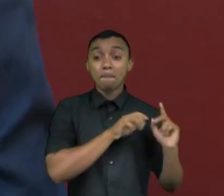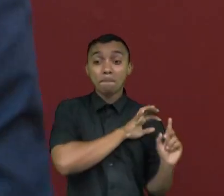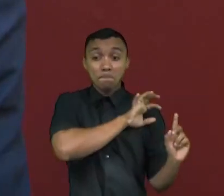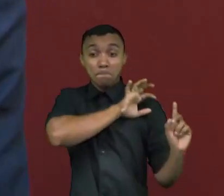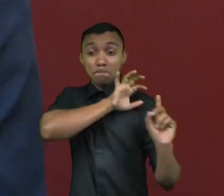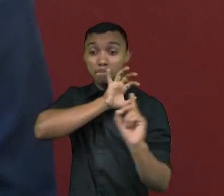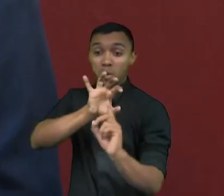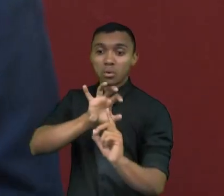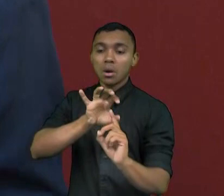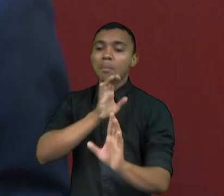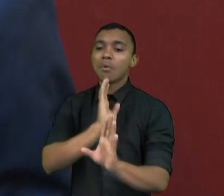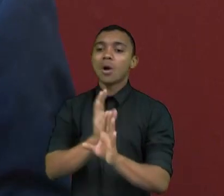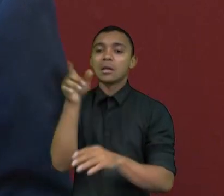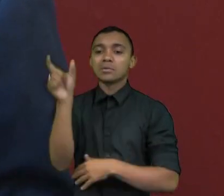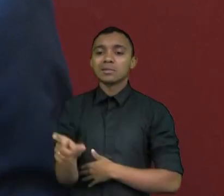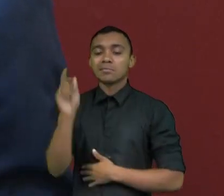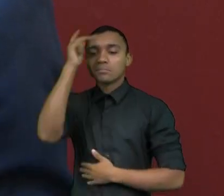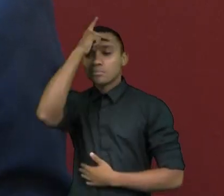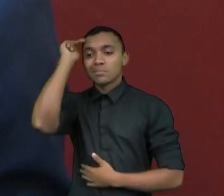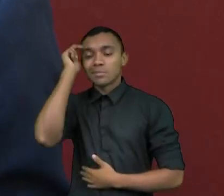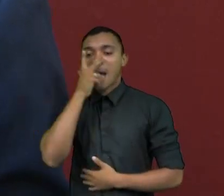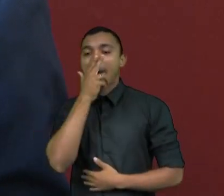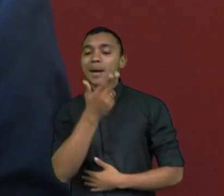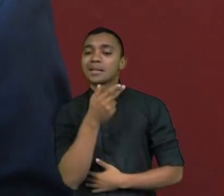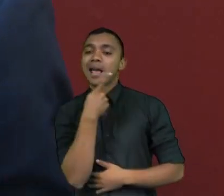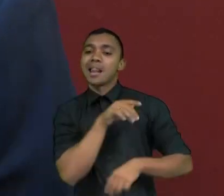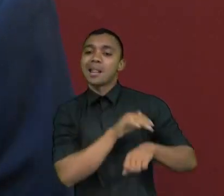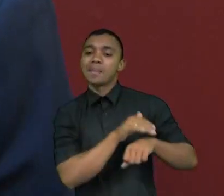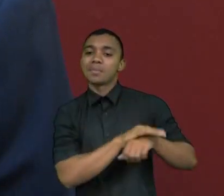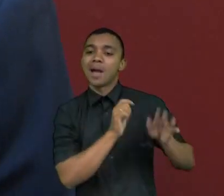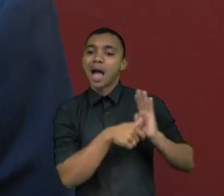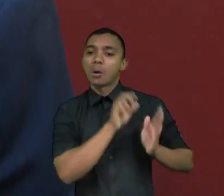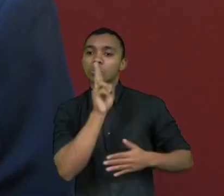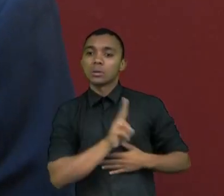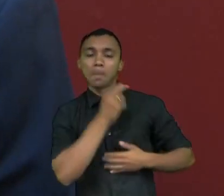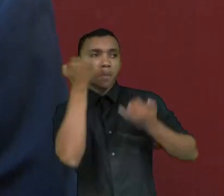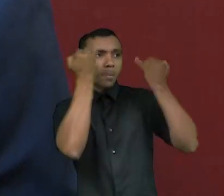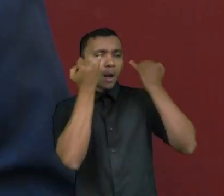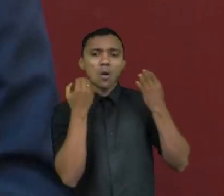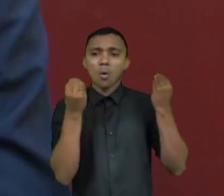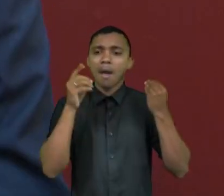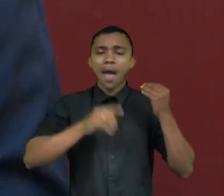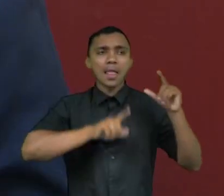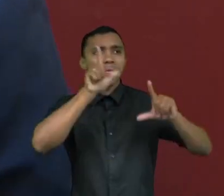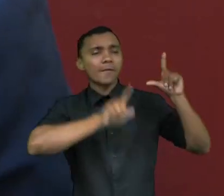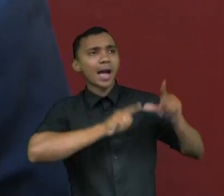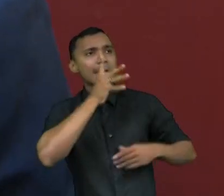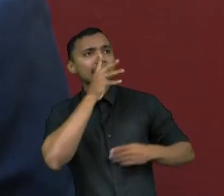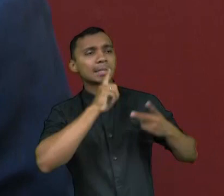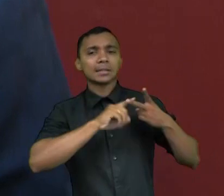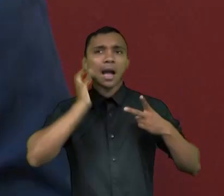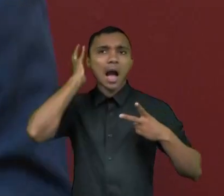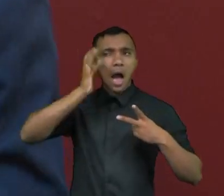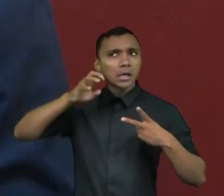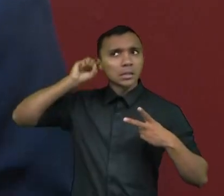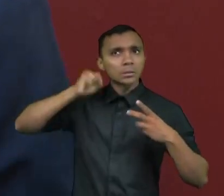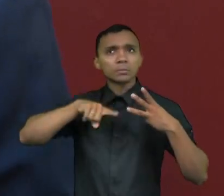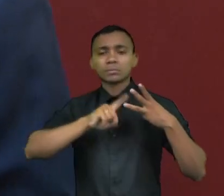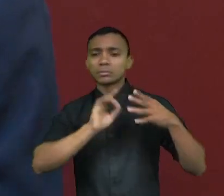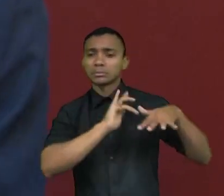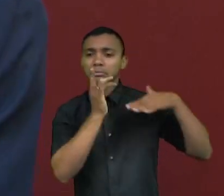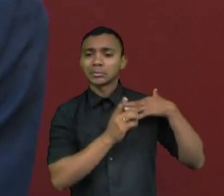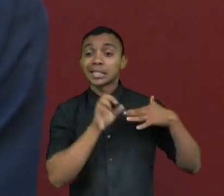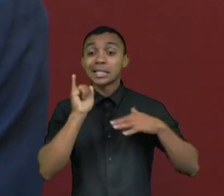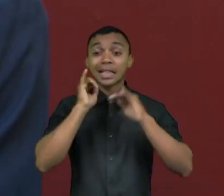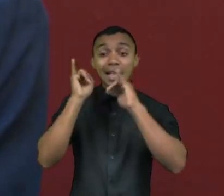forma como a pessoa constrói. Como que ela consome informação? É pela televisão? É pelo rádio? É pela rede social? Se é pela rede